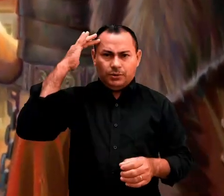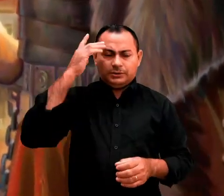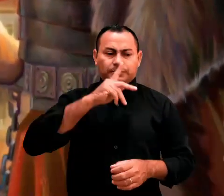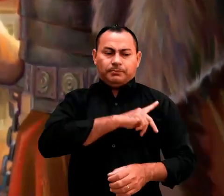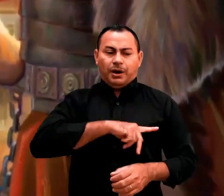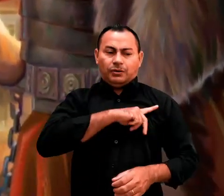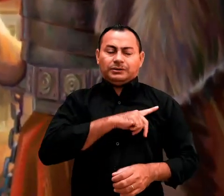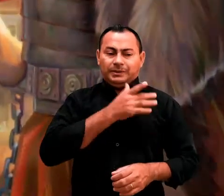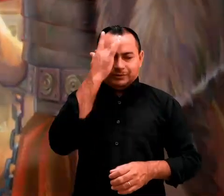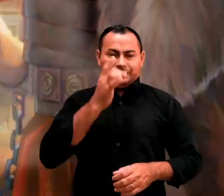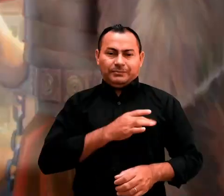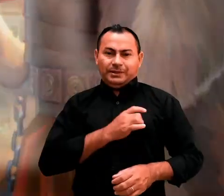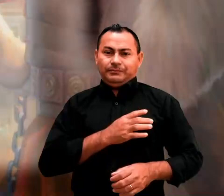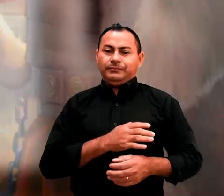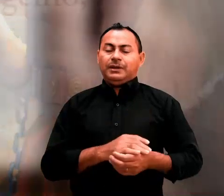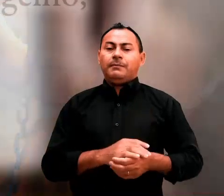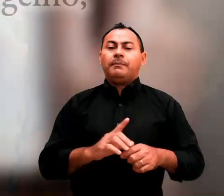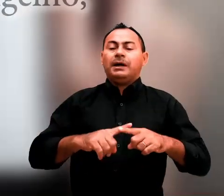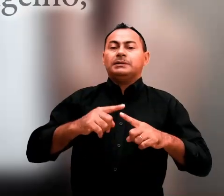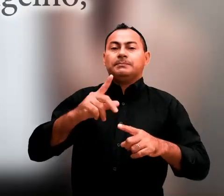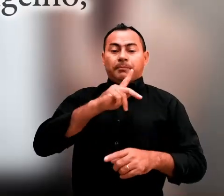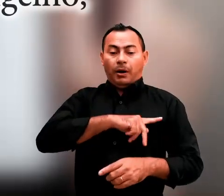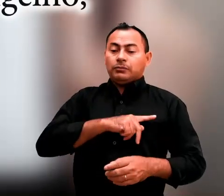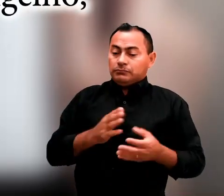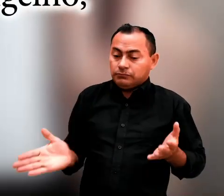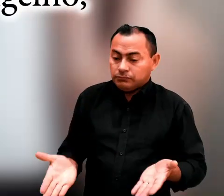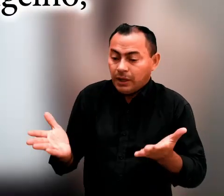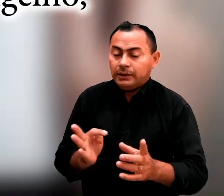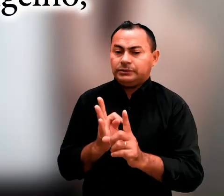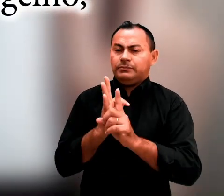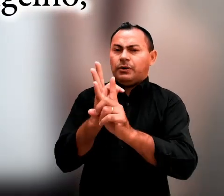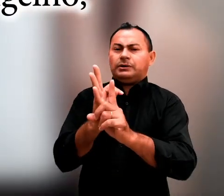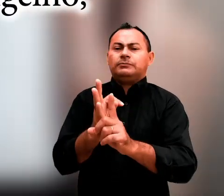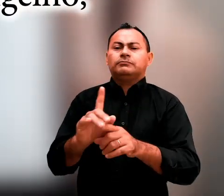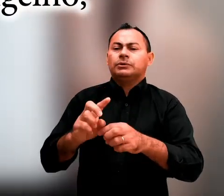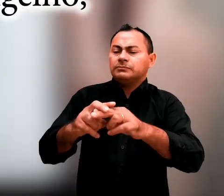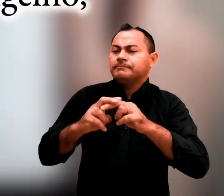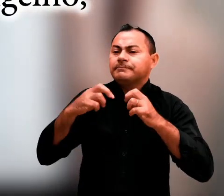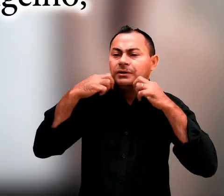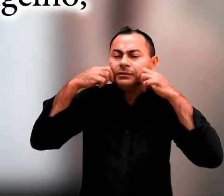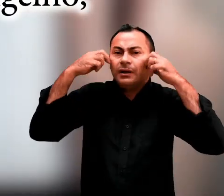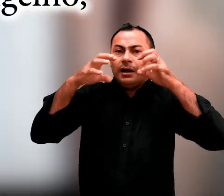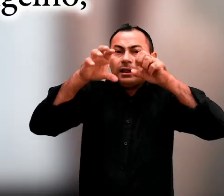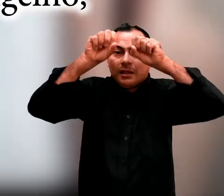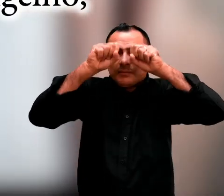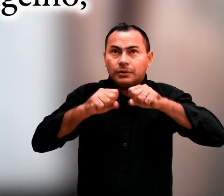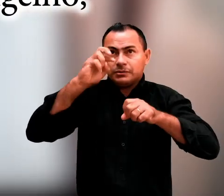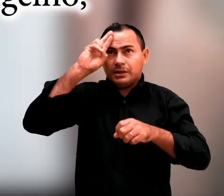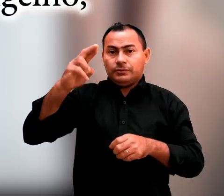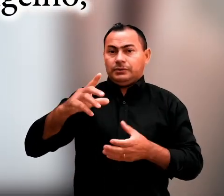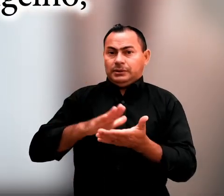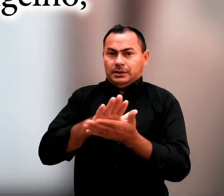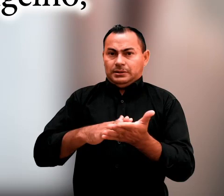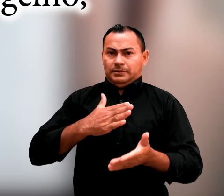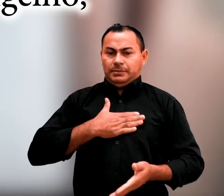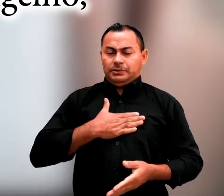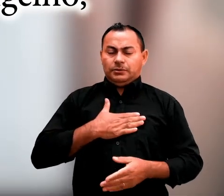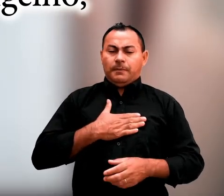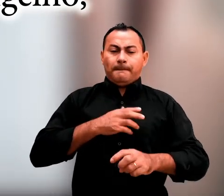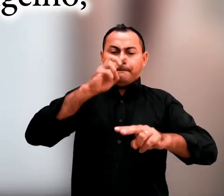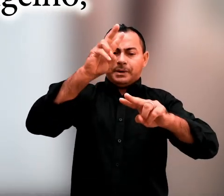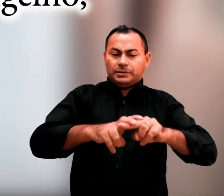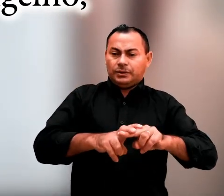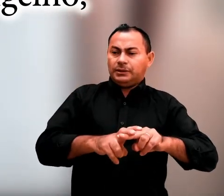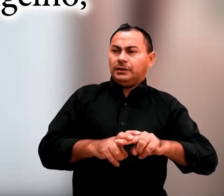de Paulo. Paulo incentivou Timóteo. Portanto, não se envergonhe de testemunhar do Senhor nem de mim, que sou